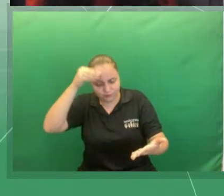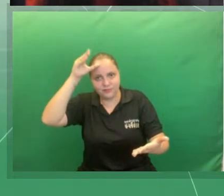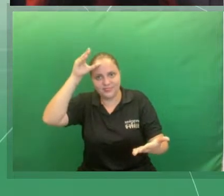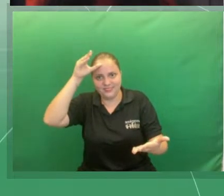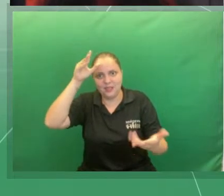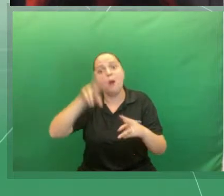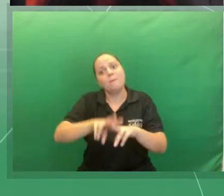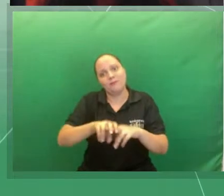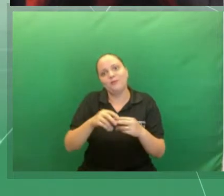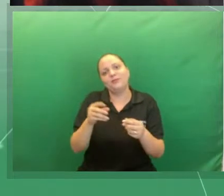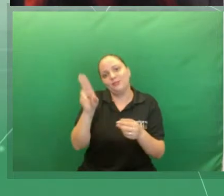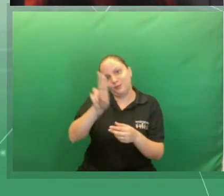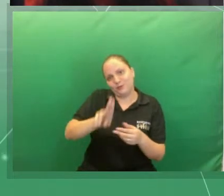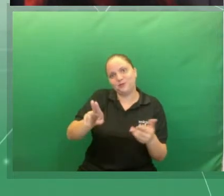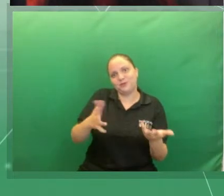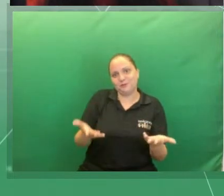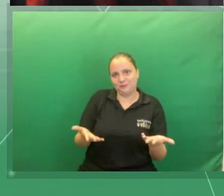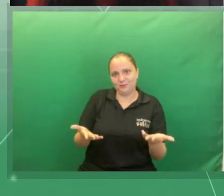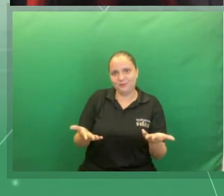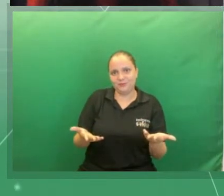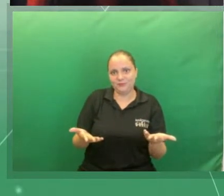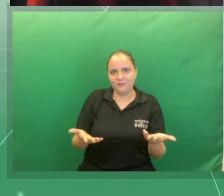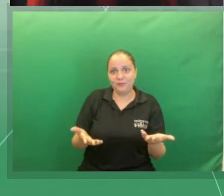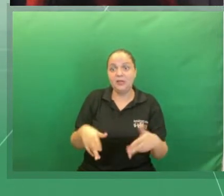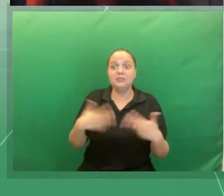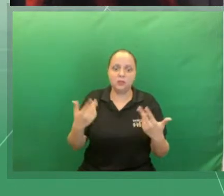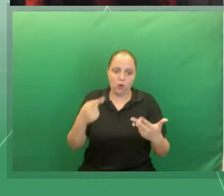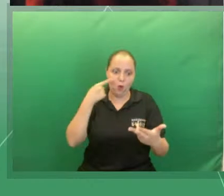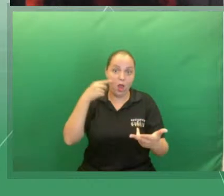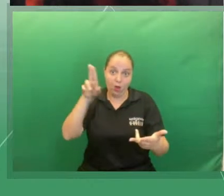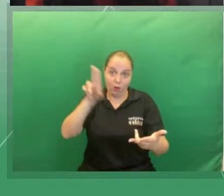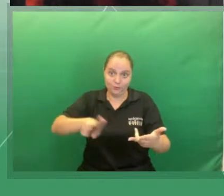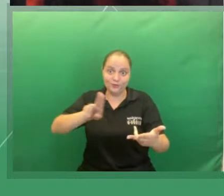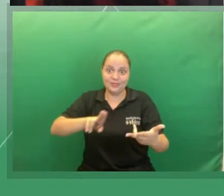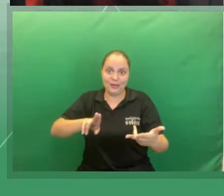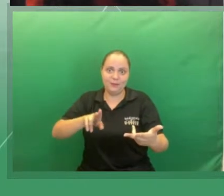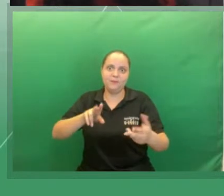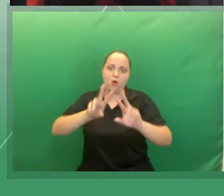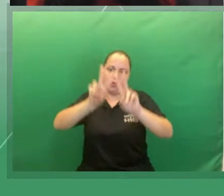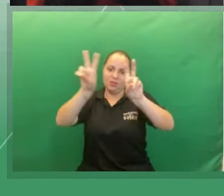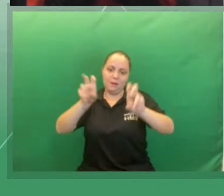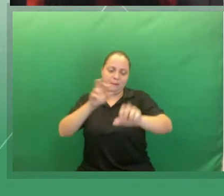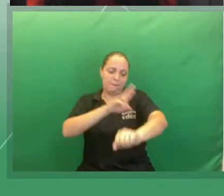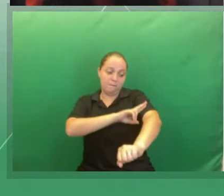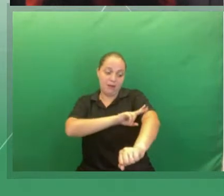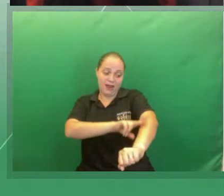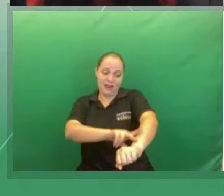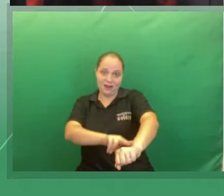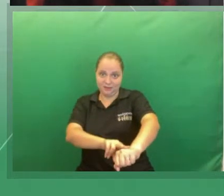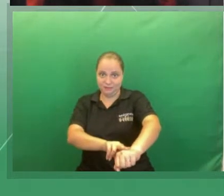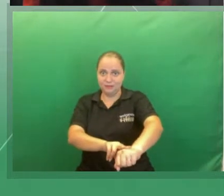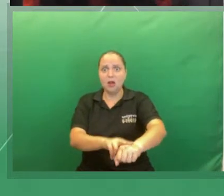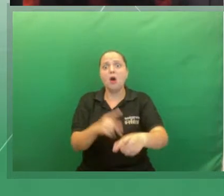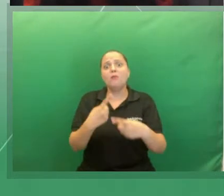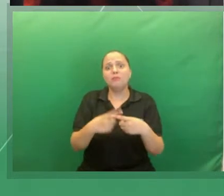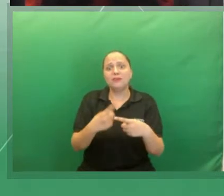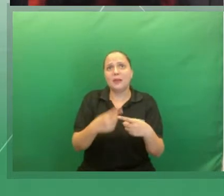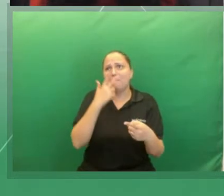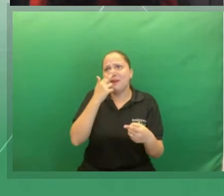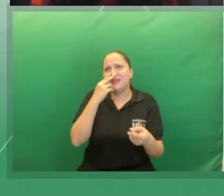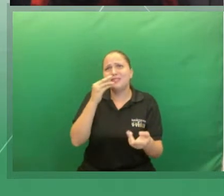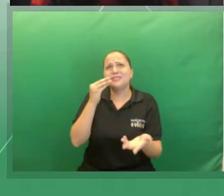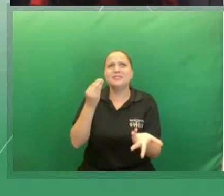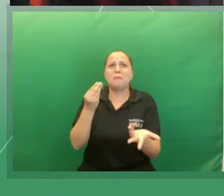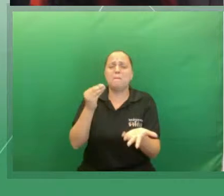tema da pesquisa com recorte racial é devido ao mesmo ser pouco explorado, ainda ser pouco